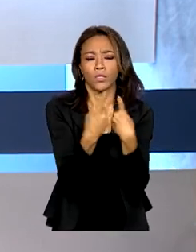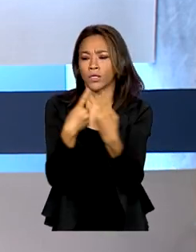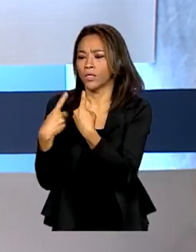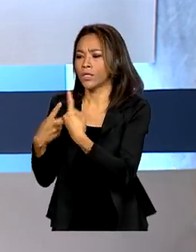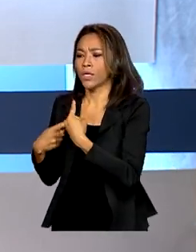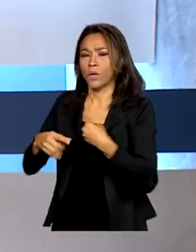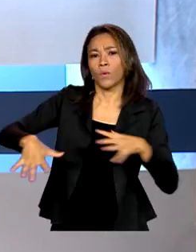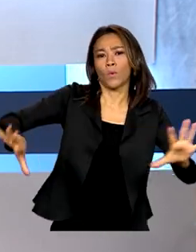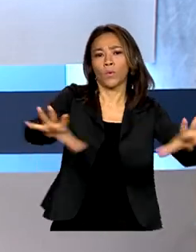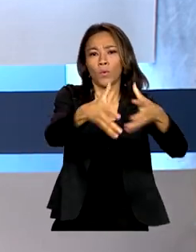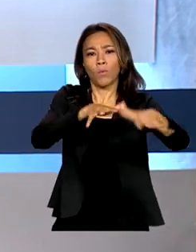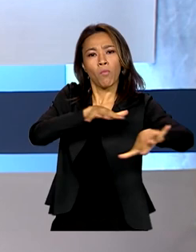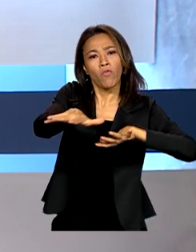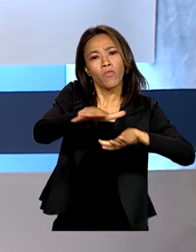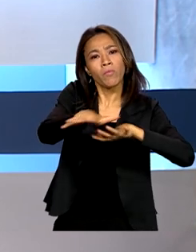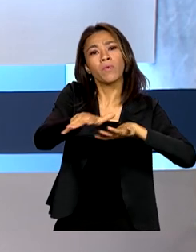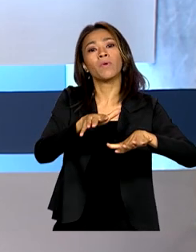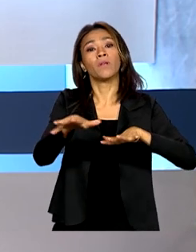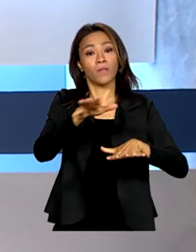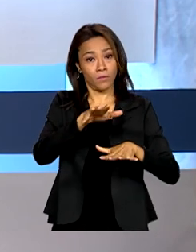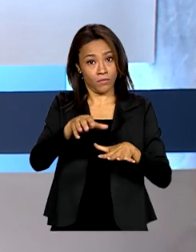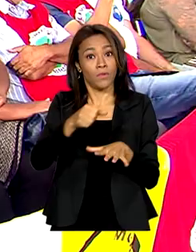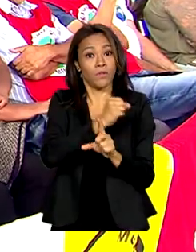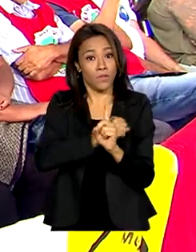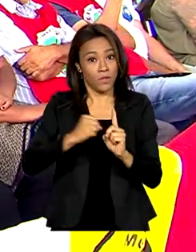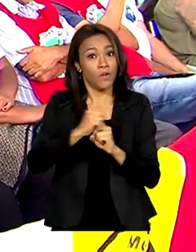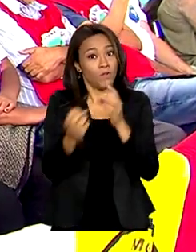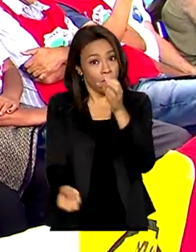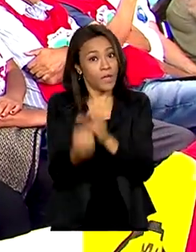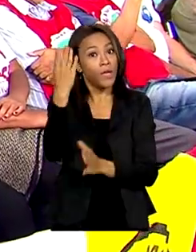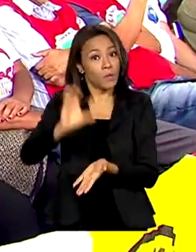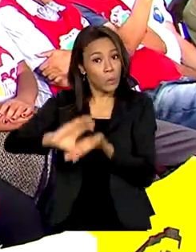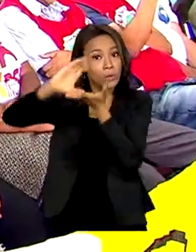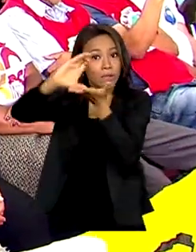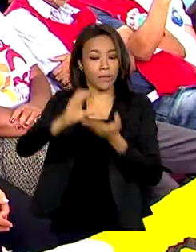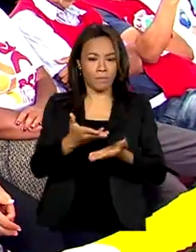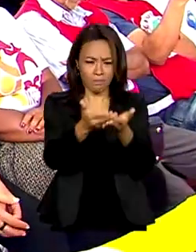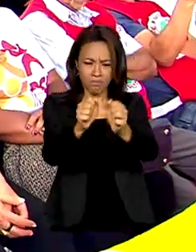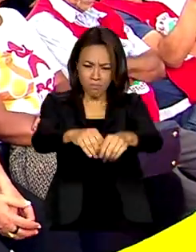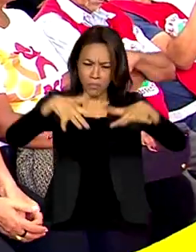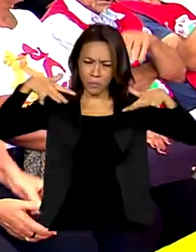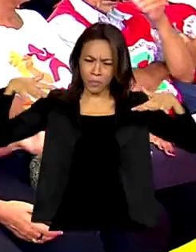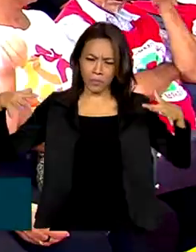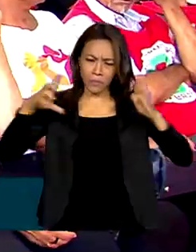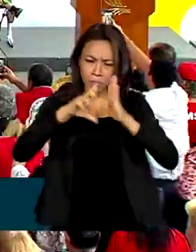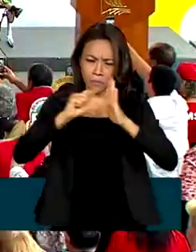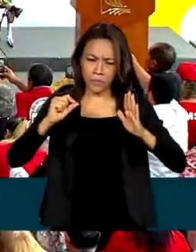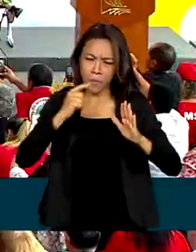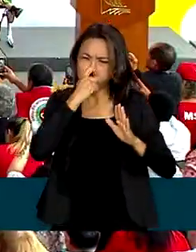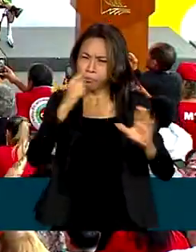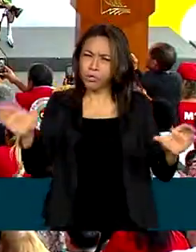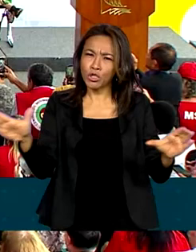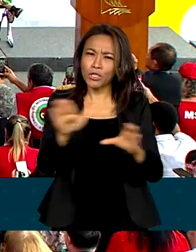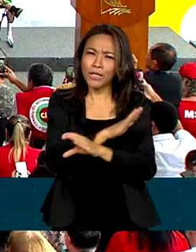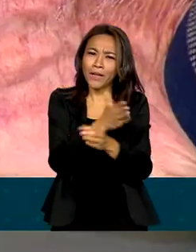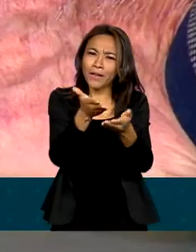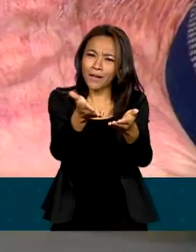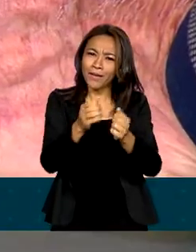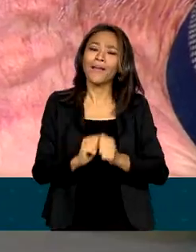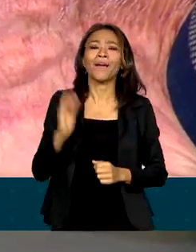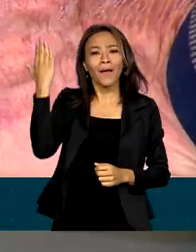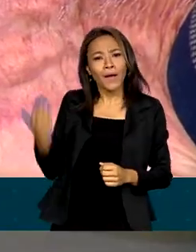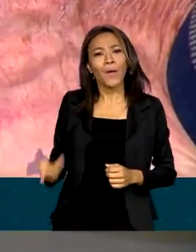Foi criado o Conselho de Participação Social. Com o Salão do Palácio do Planalto lotado, o presidente Lula